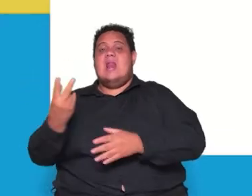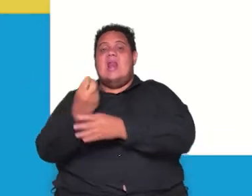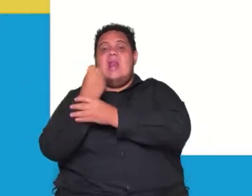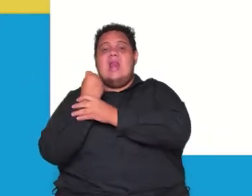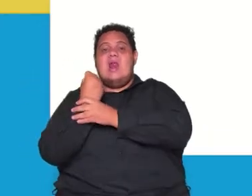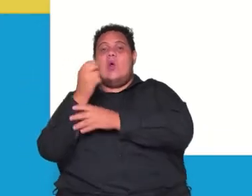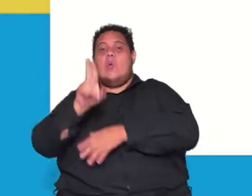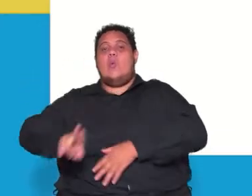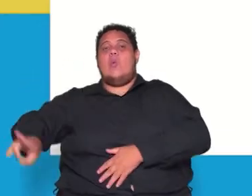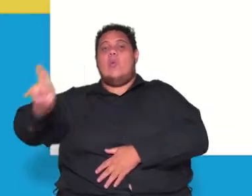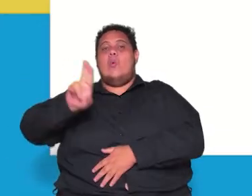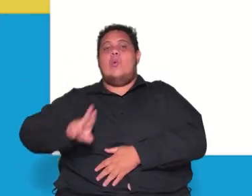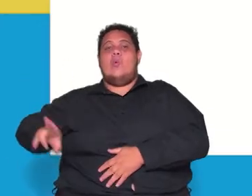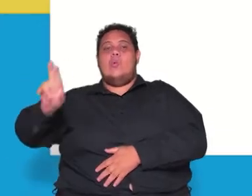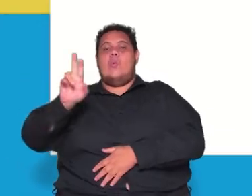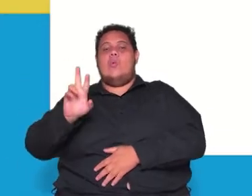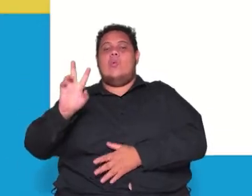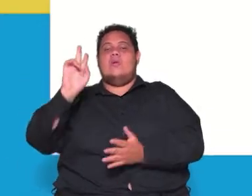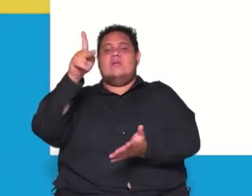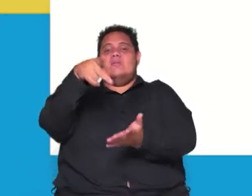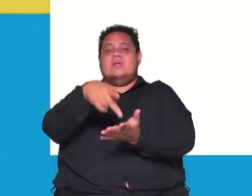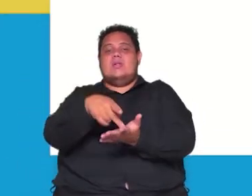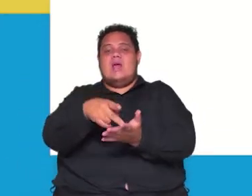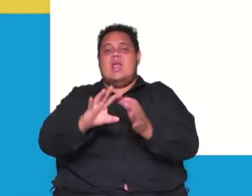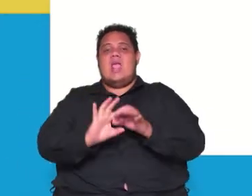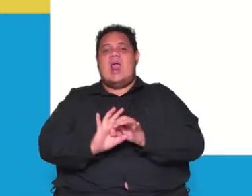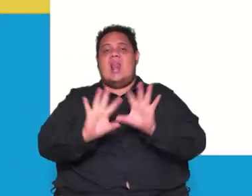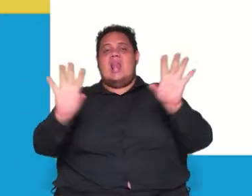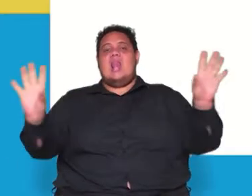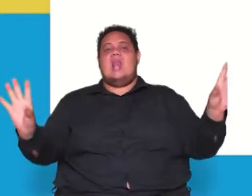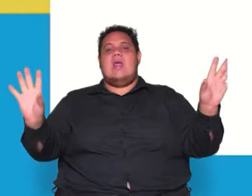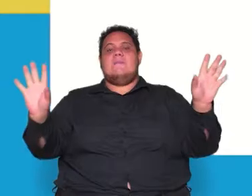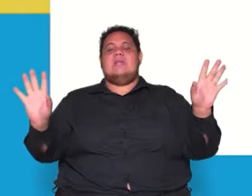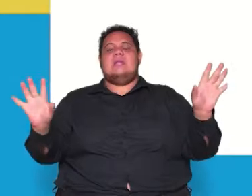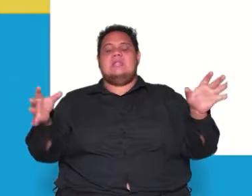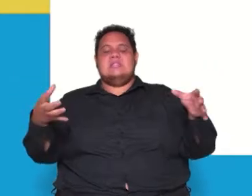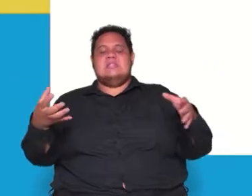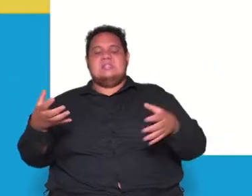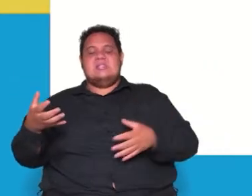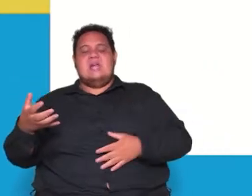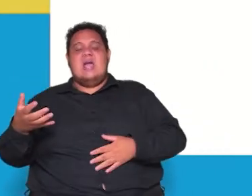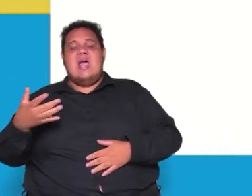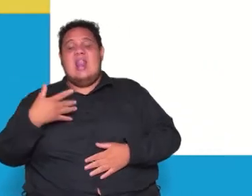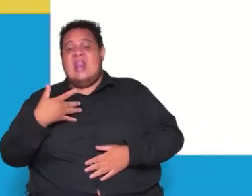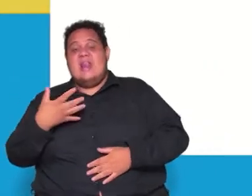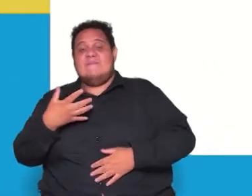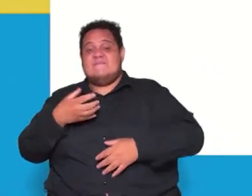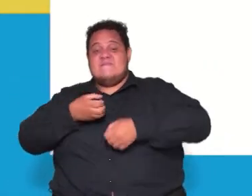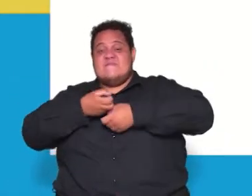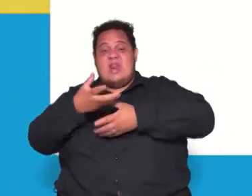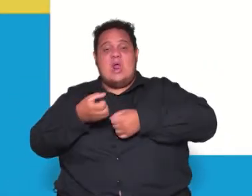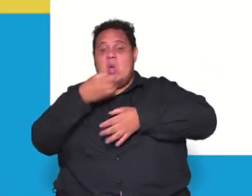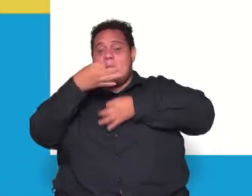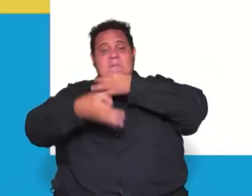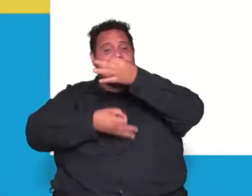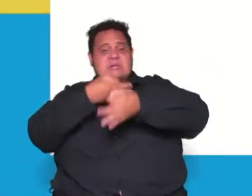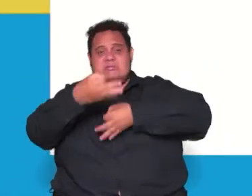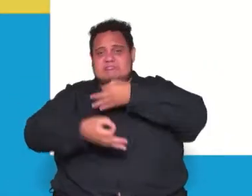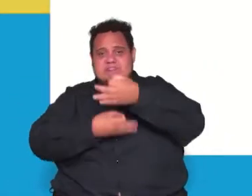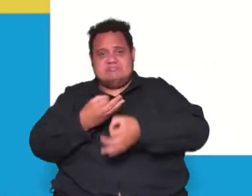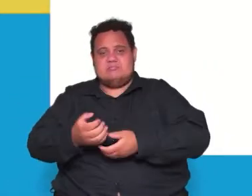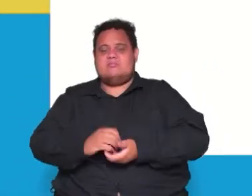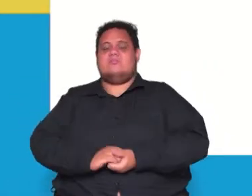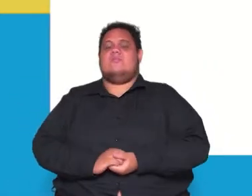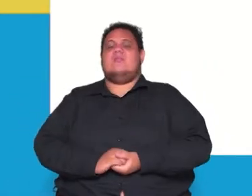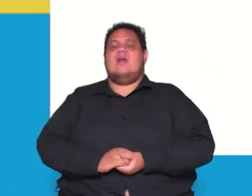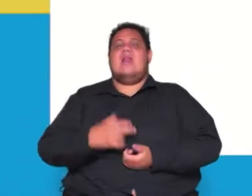o uso da razão e a liberdade de expressão tá? então o primeiro ponto que a gente tem que lembrar